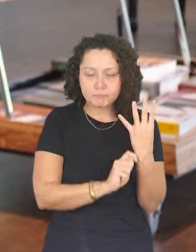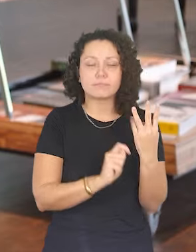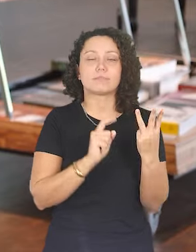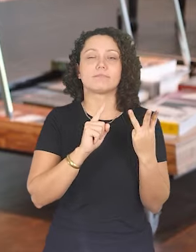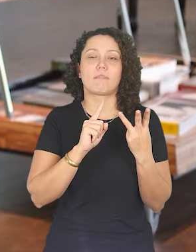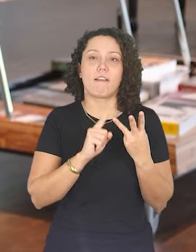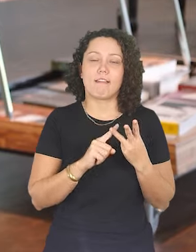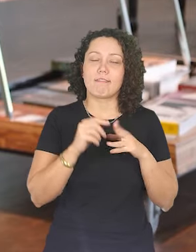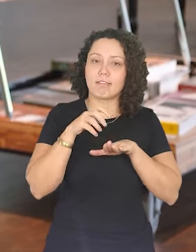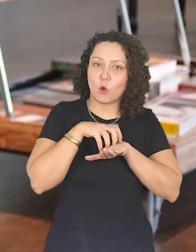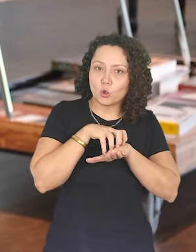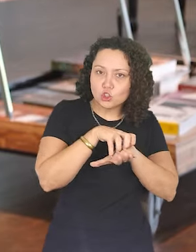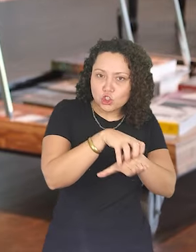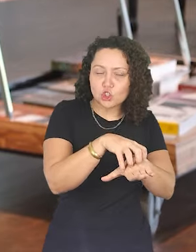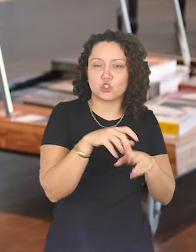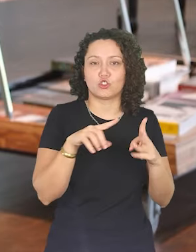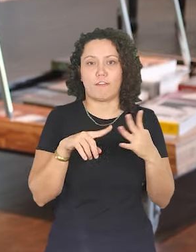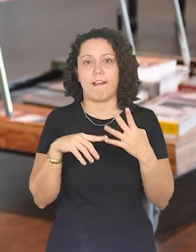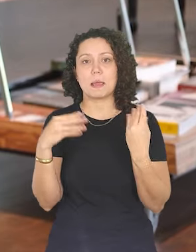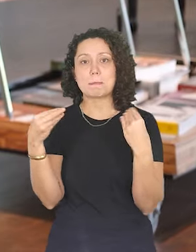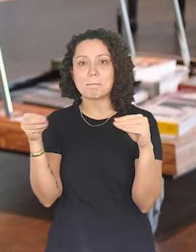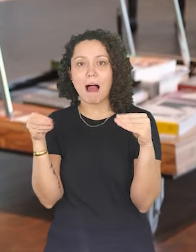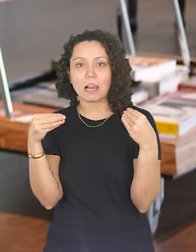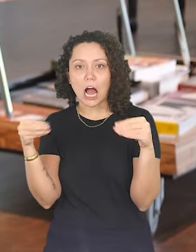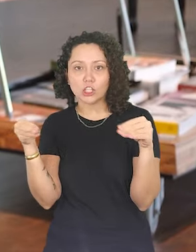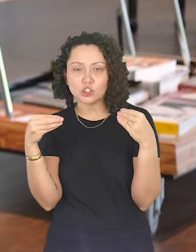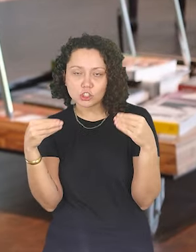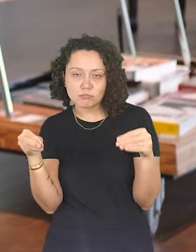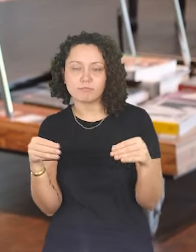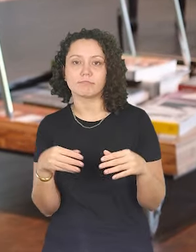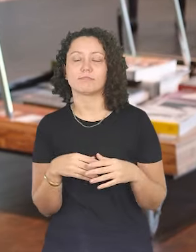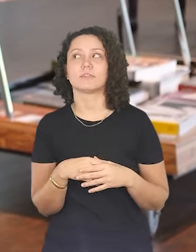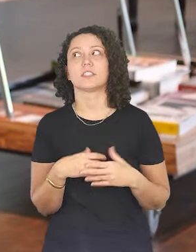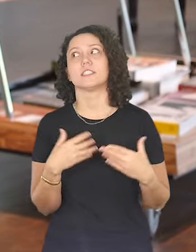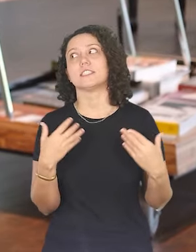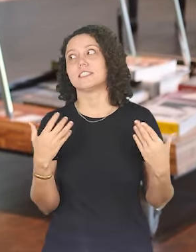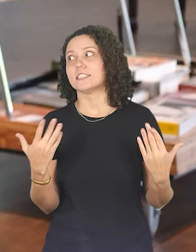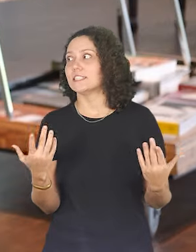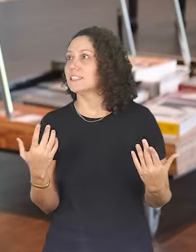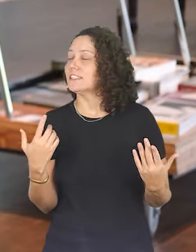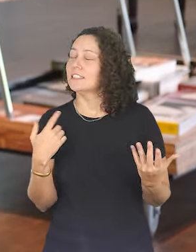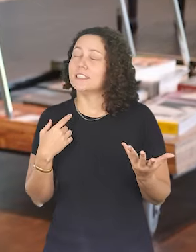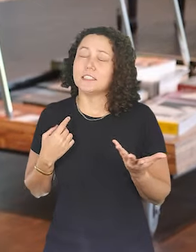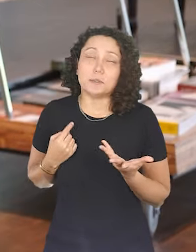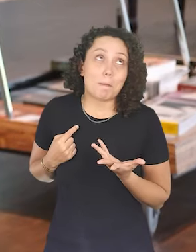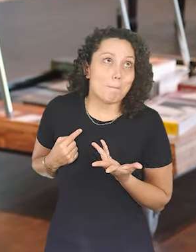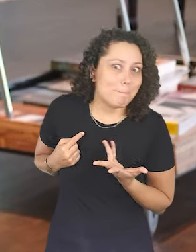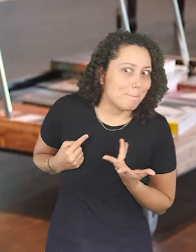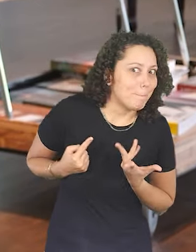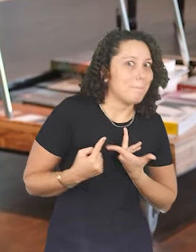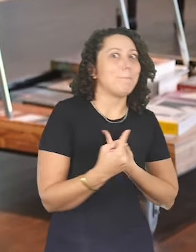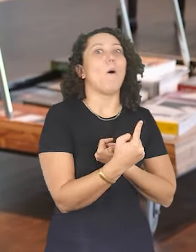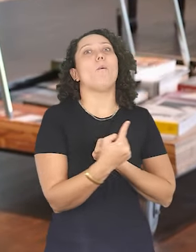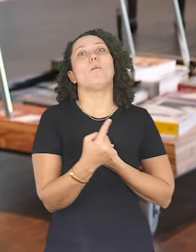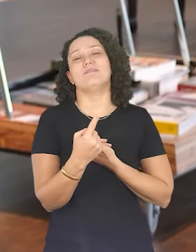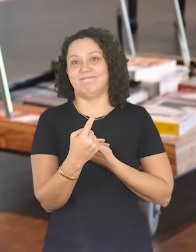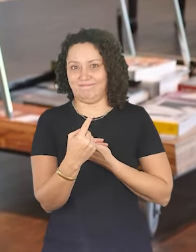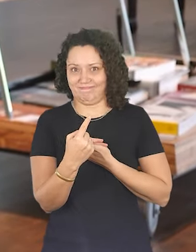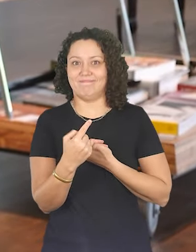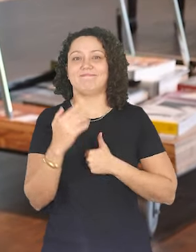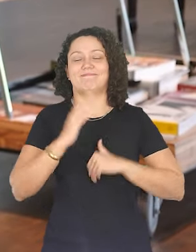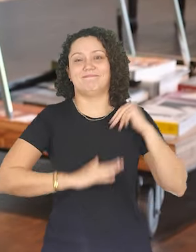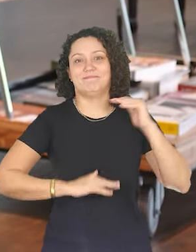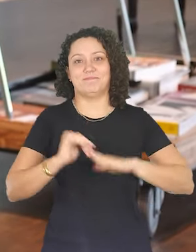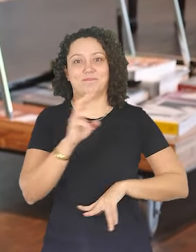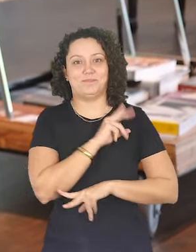transporte, de logística, de embalagem, né? É um universo essa... o que seria a